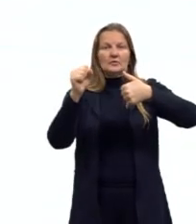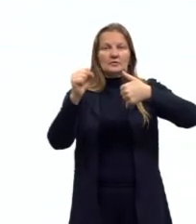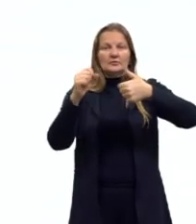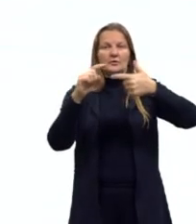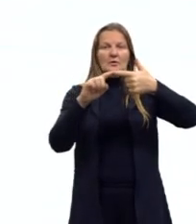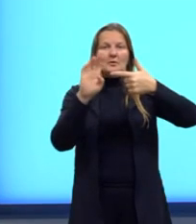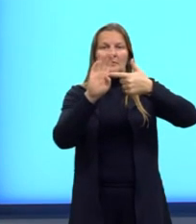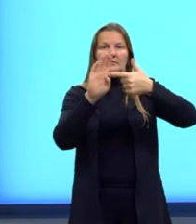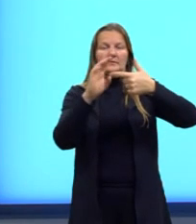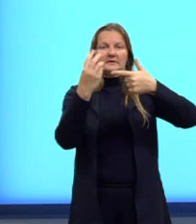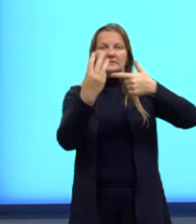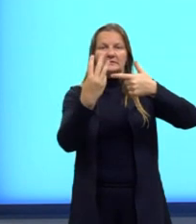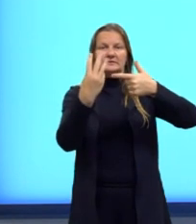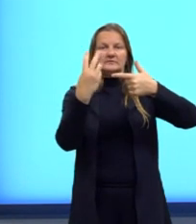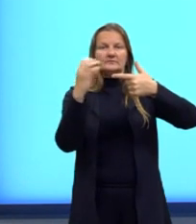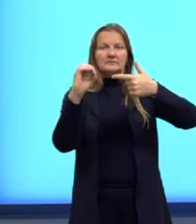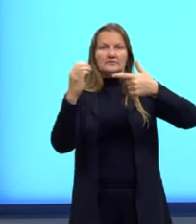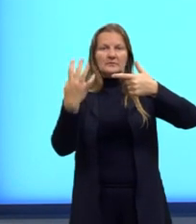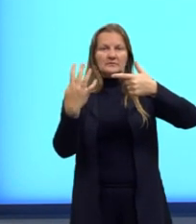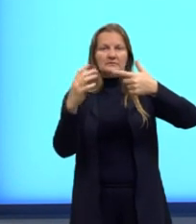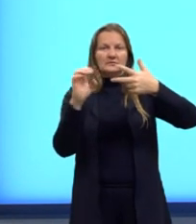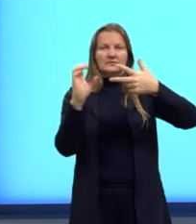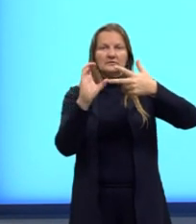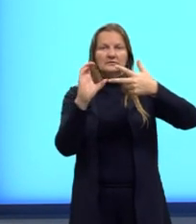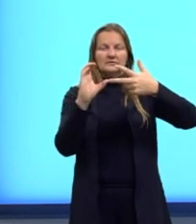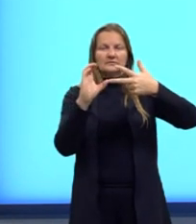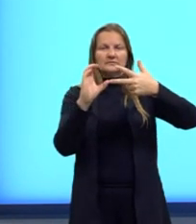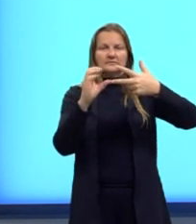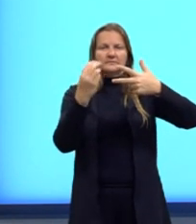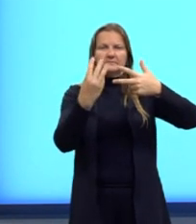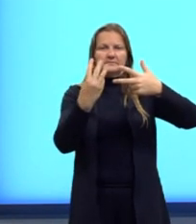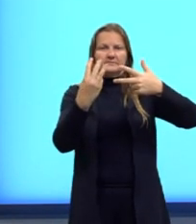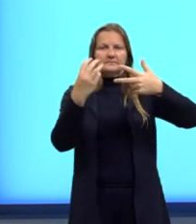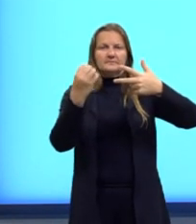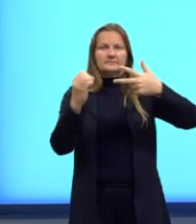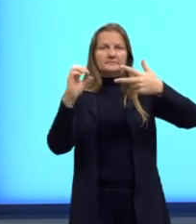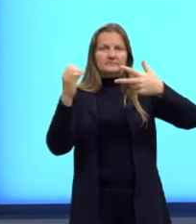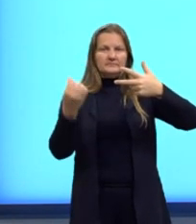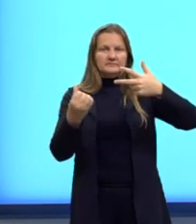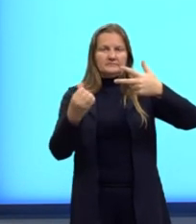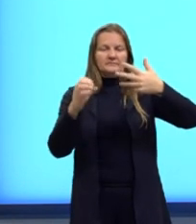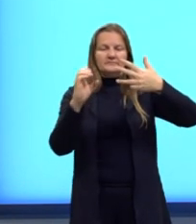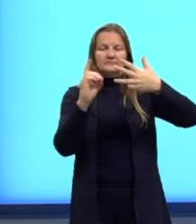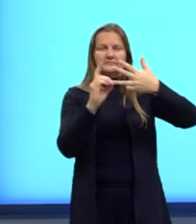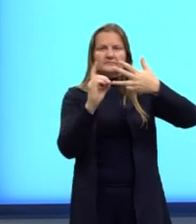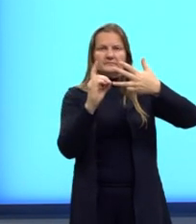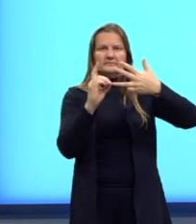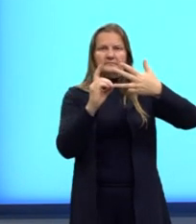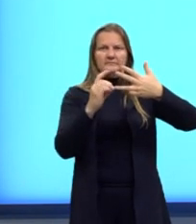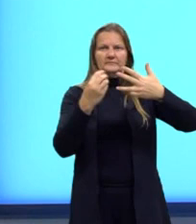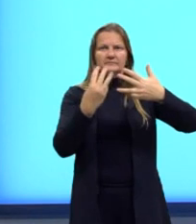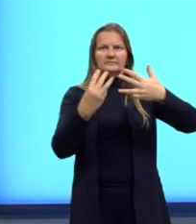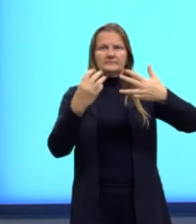letra B, 304, letra C, 306, letra D,